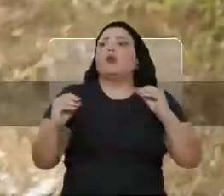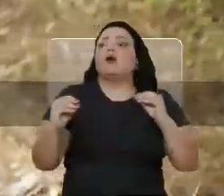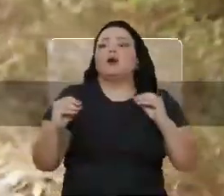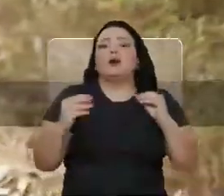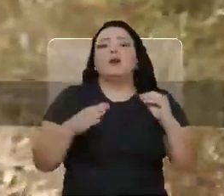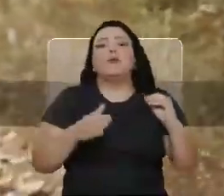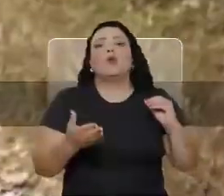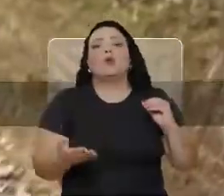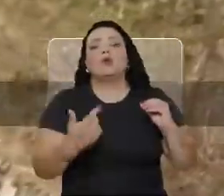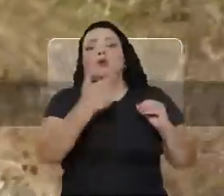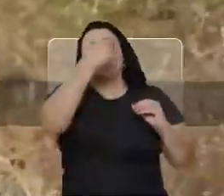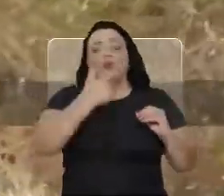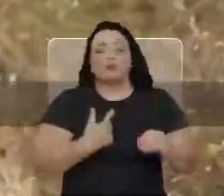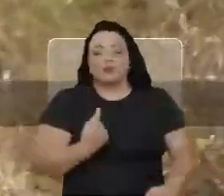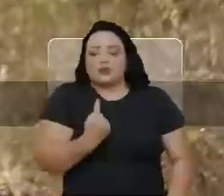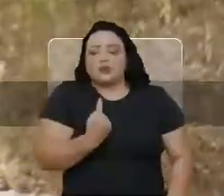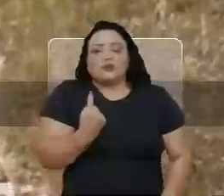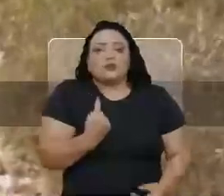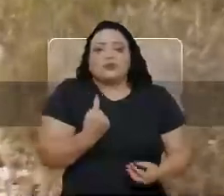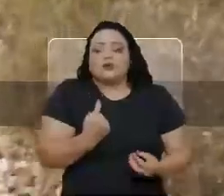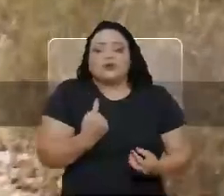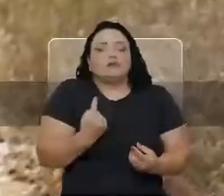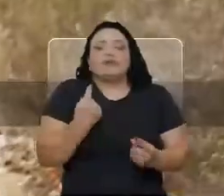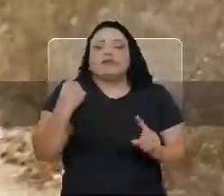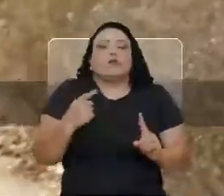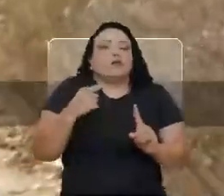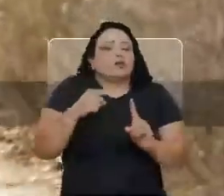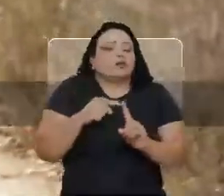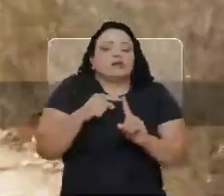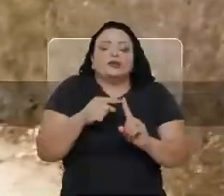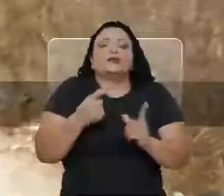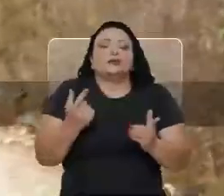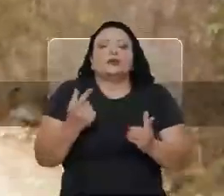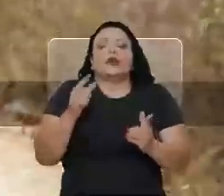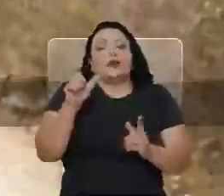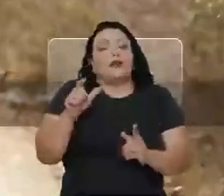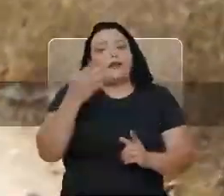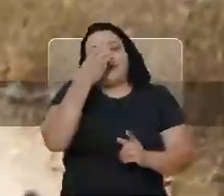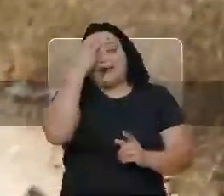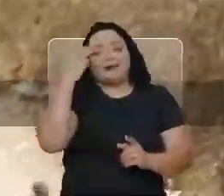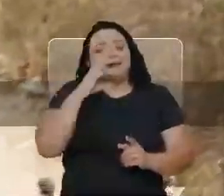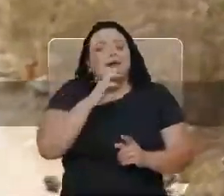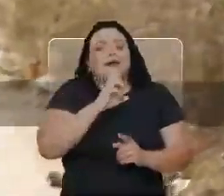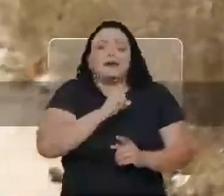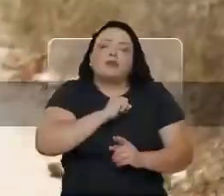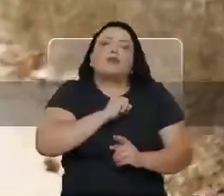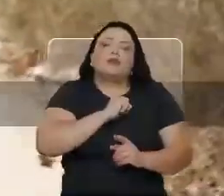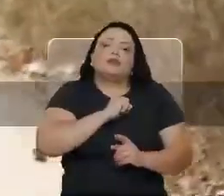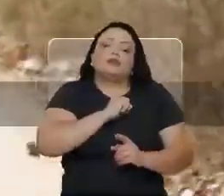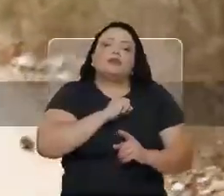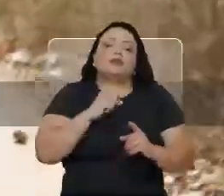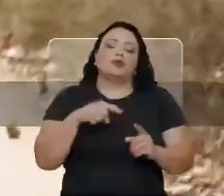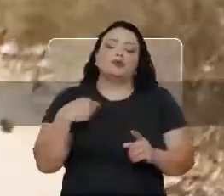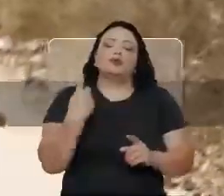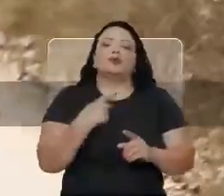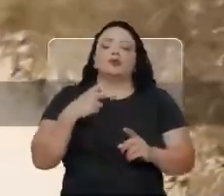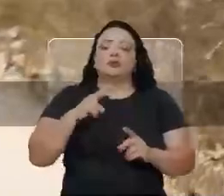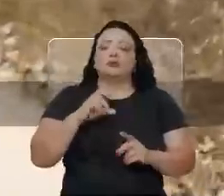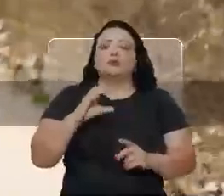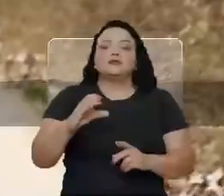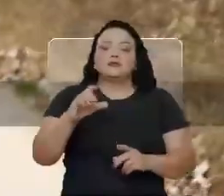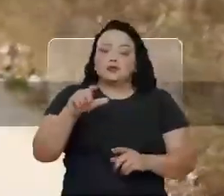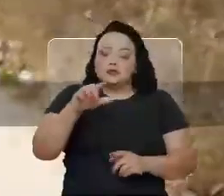e me deixou com a missão de conduzir os destinos da cidade que ele tanto amou e que é o bem-querer de todos nós. Um